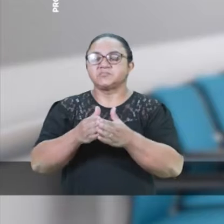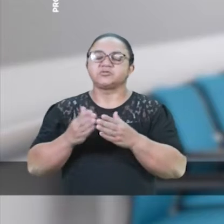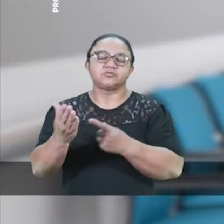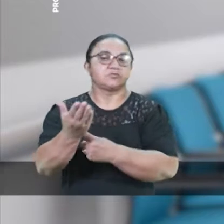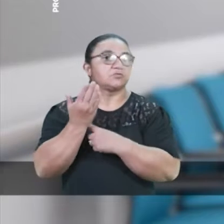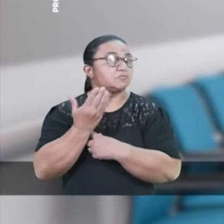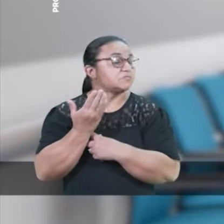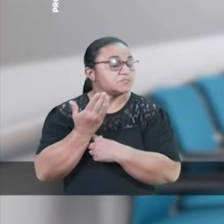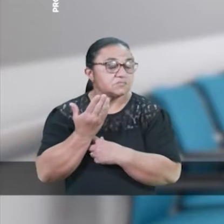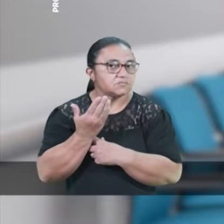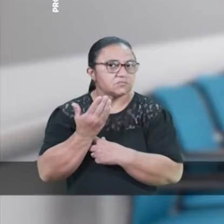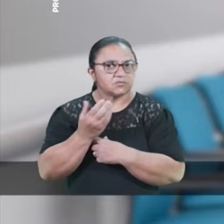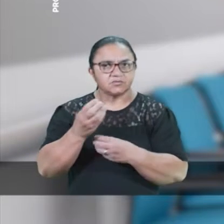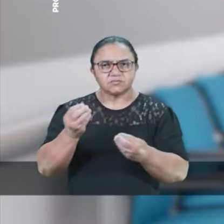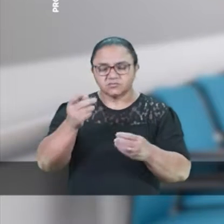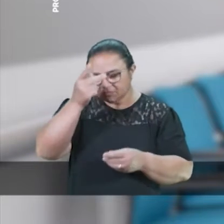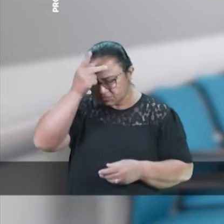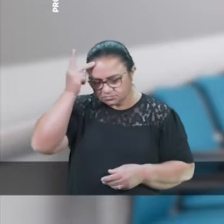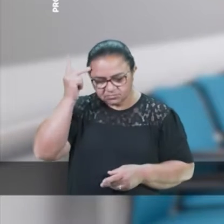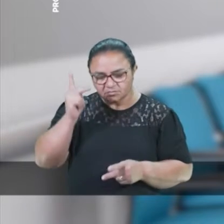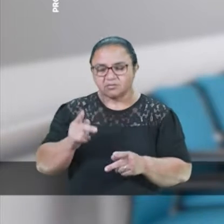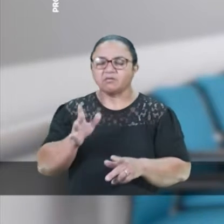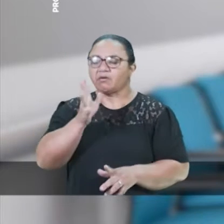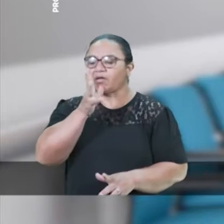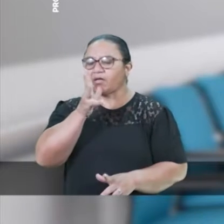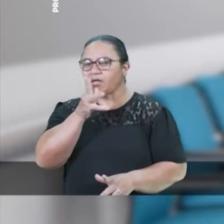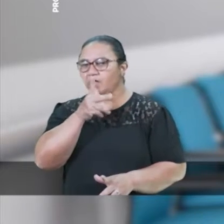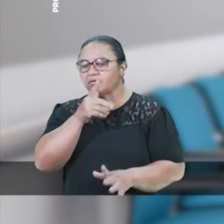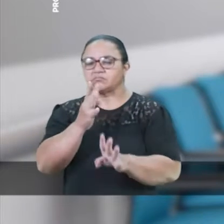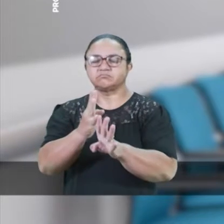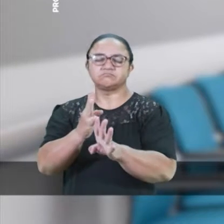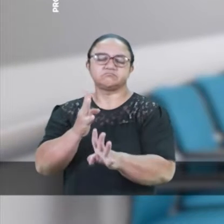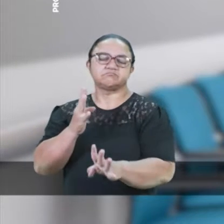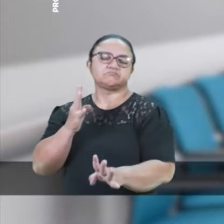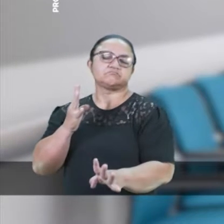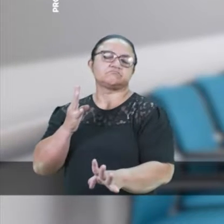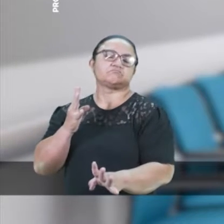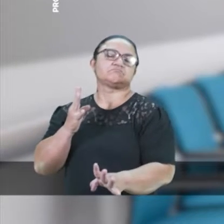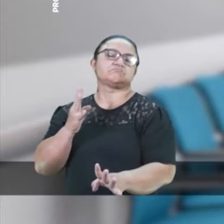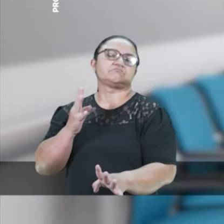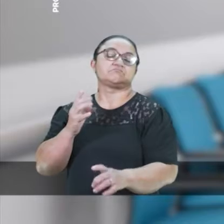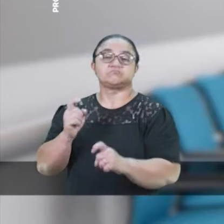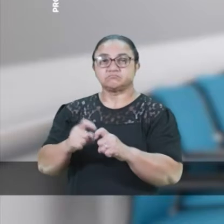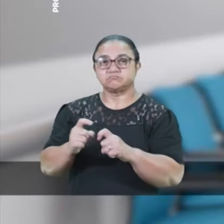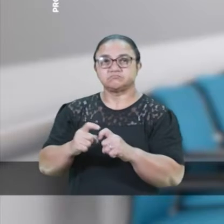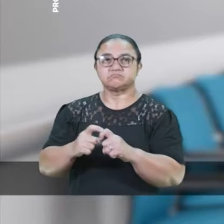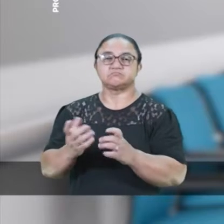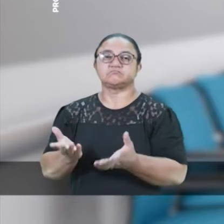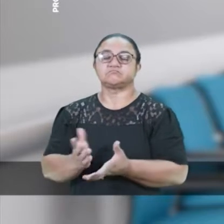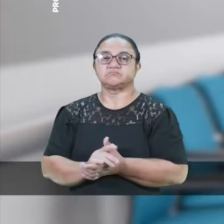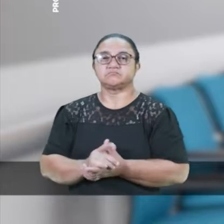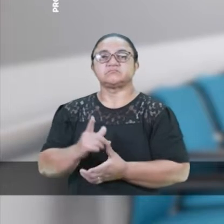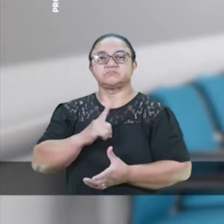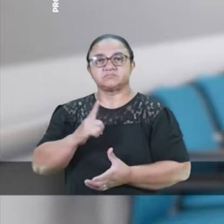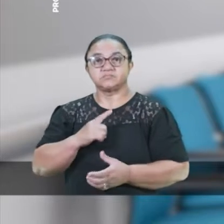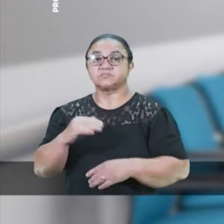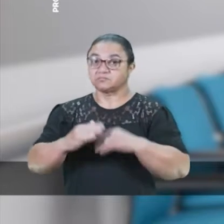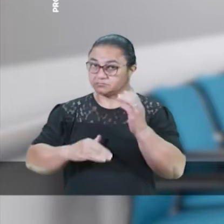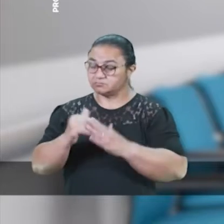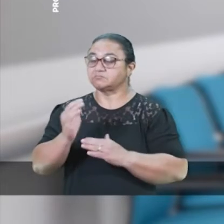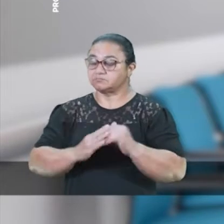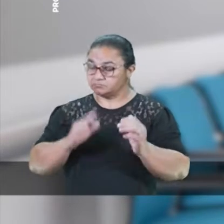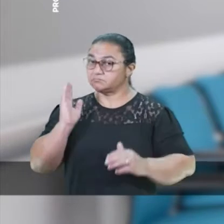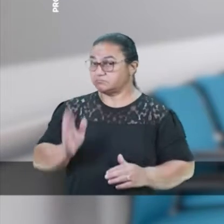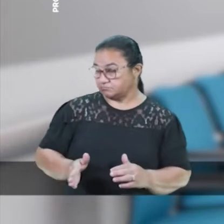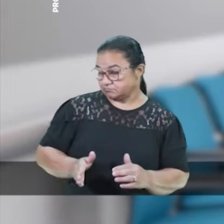Mas está pedindo socorro. Muitas pessoas ficam horas esperando por atendimento, por uma consulta. Já temos